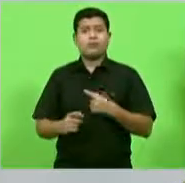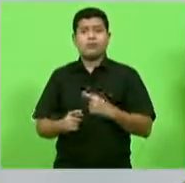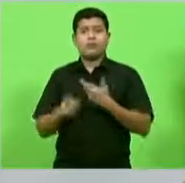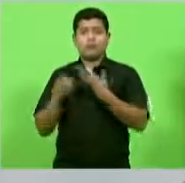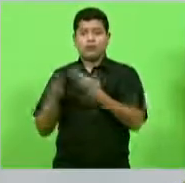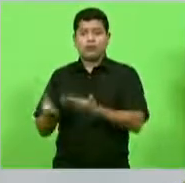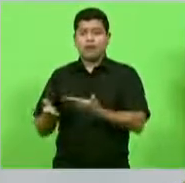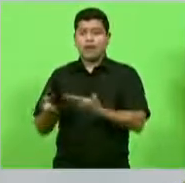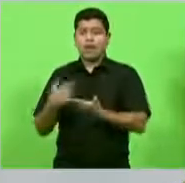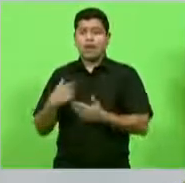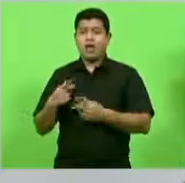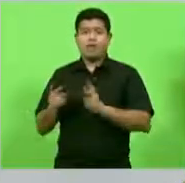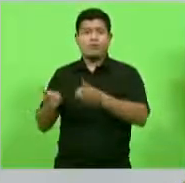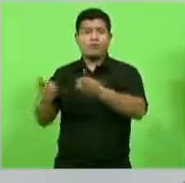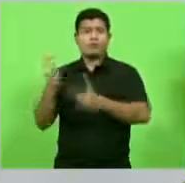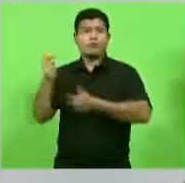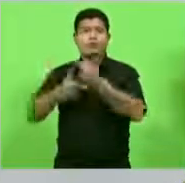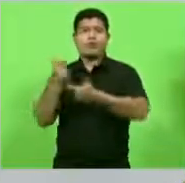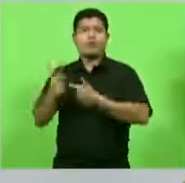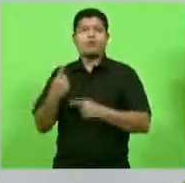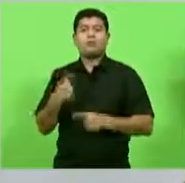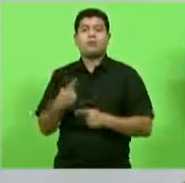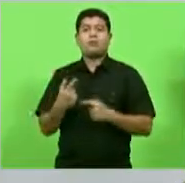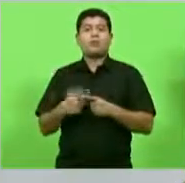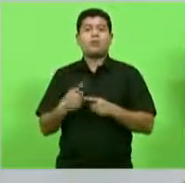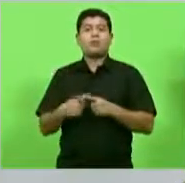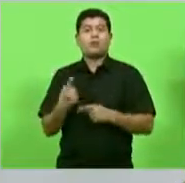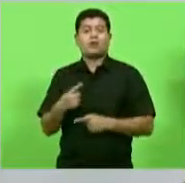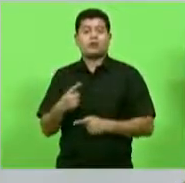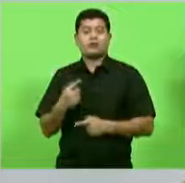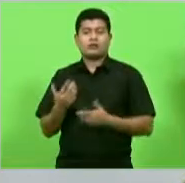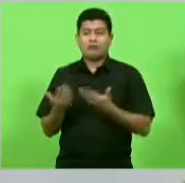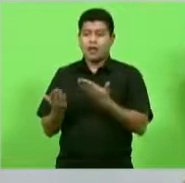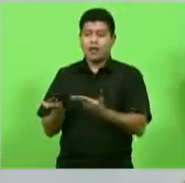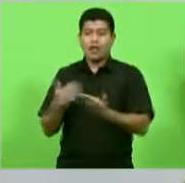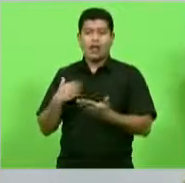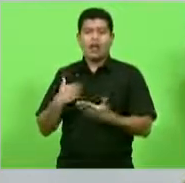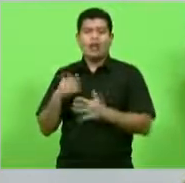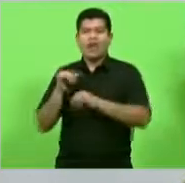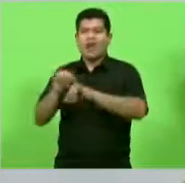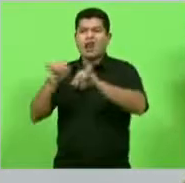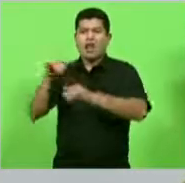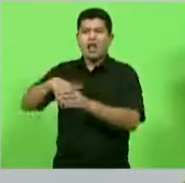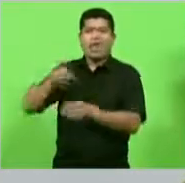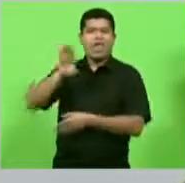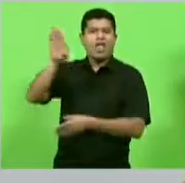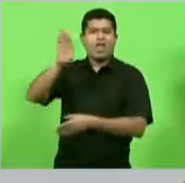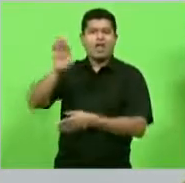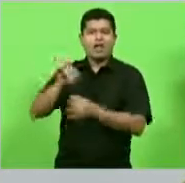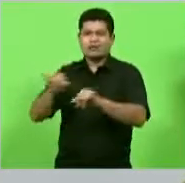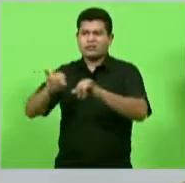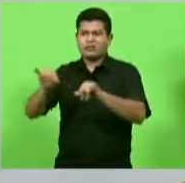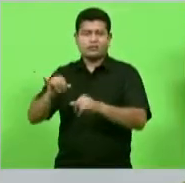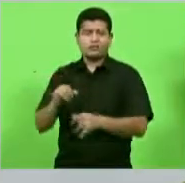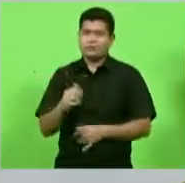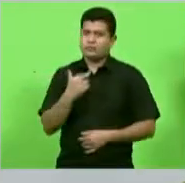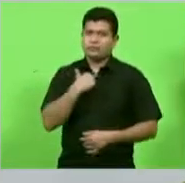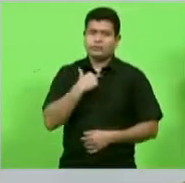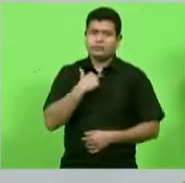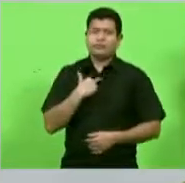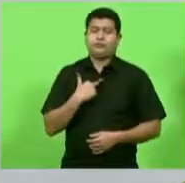público para não fazer é lobby político no cargo que ele está mas antigamente era 90 dias